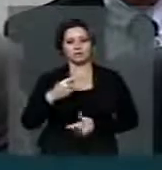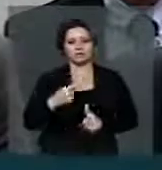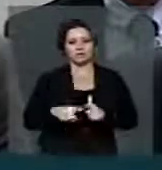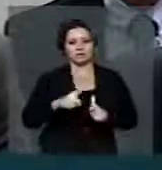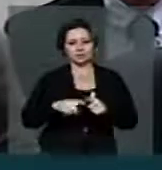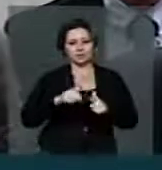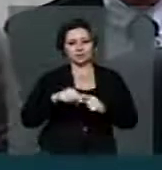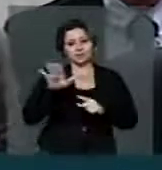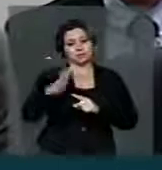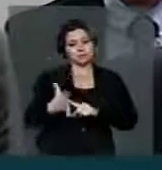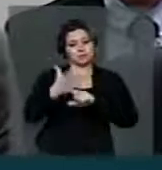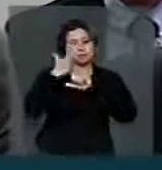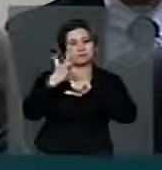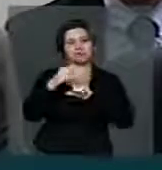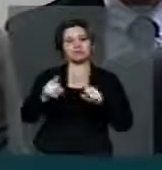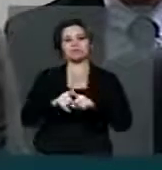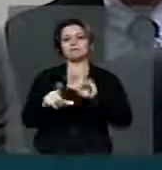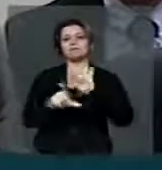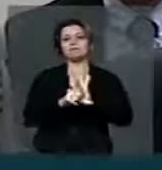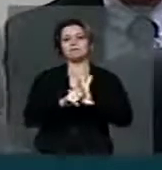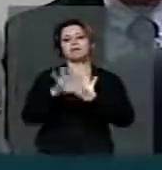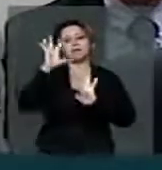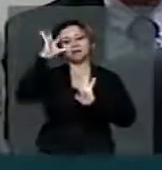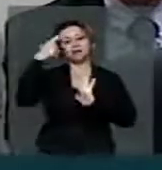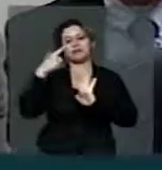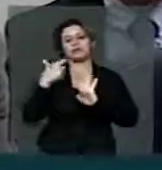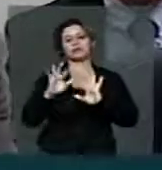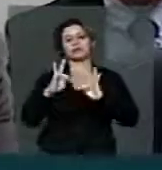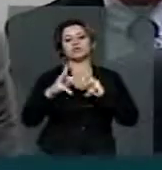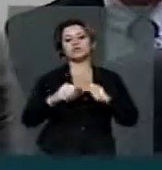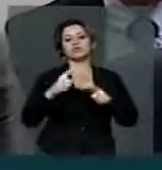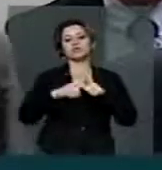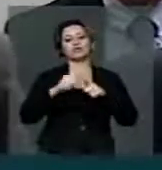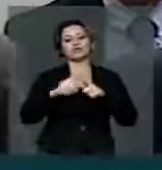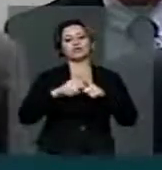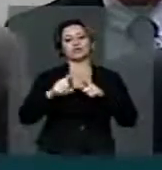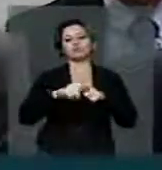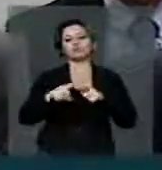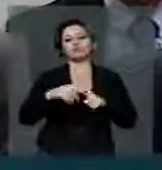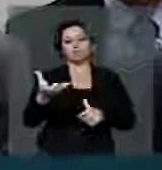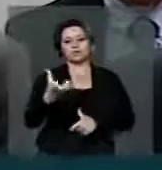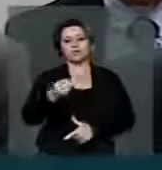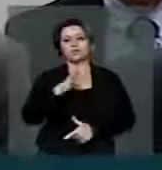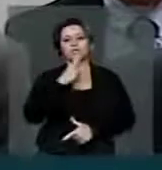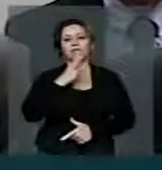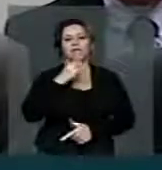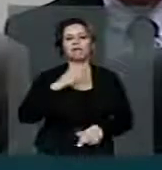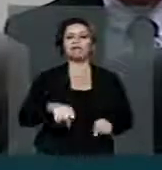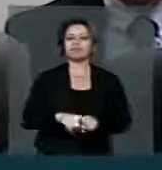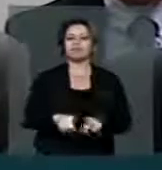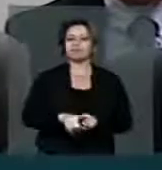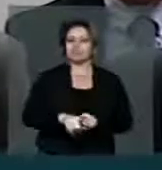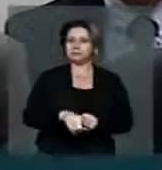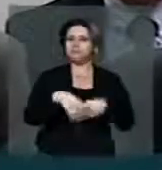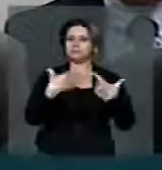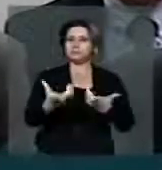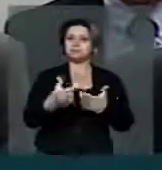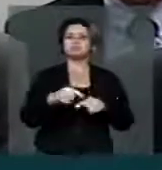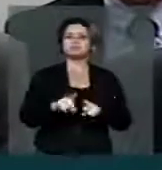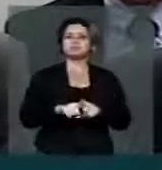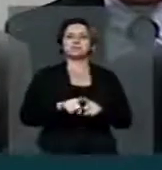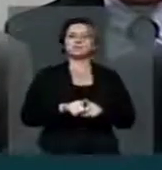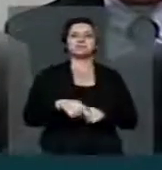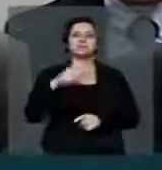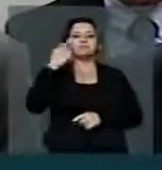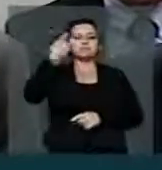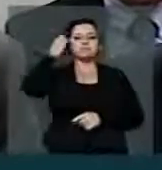aqui me apontar alguma lei que resolva todos os problemas, por favor, me apresente, que eu também quero conhecê-la. Por fim, presidente, a liberdade de expressão.